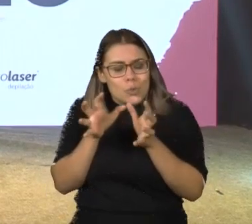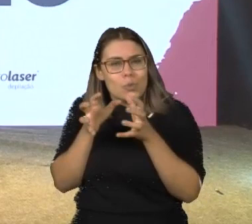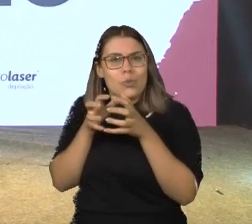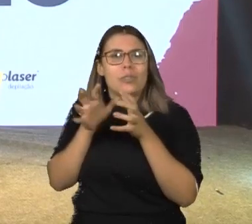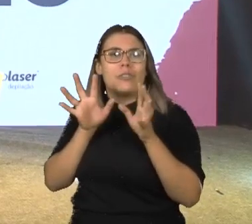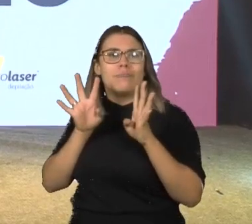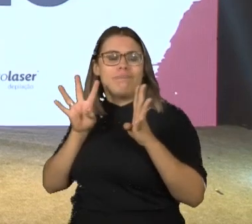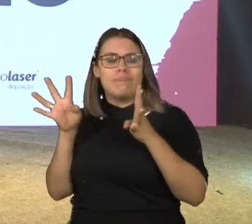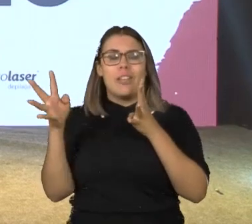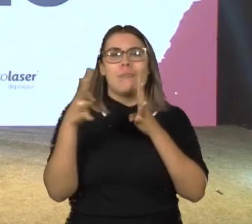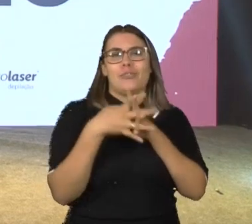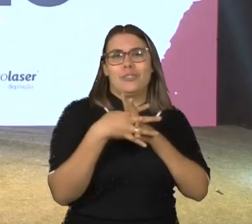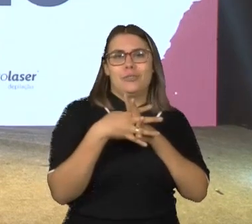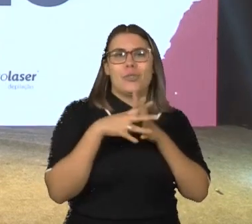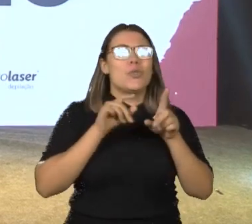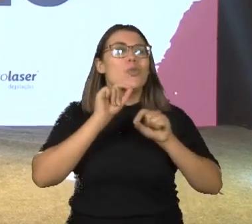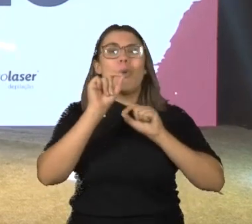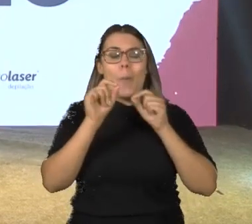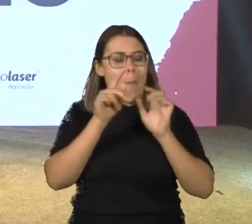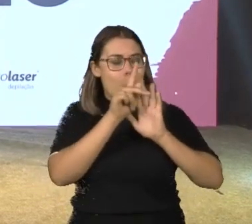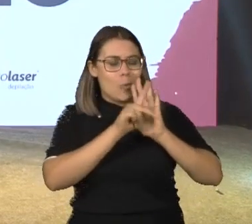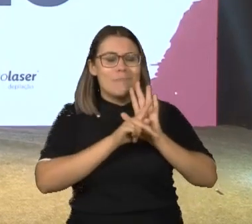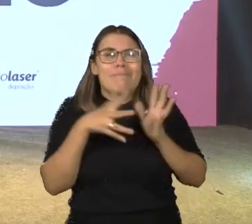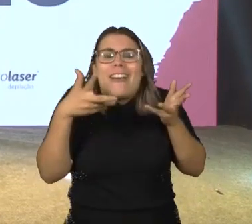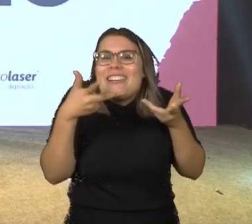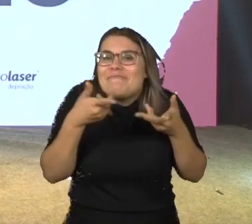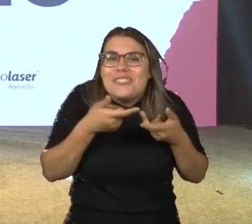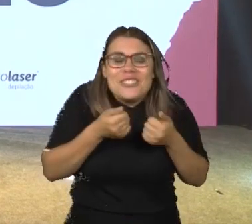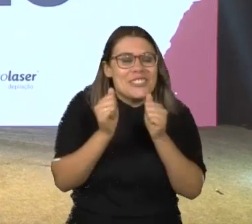Especialidades, que é maravilhoso.